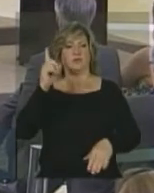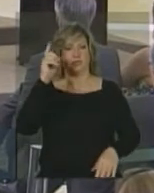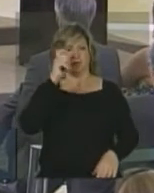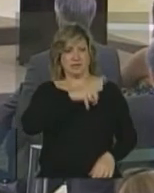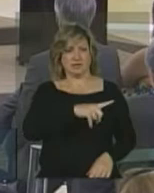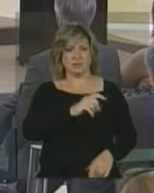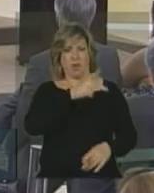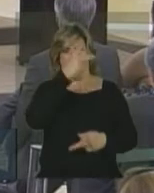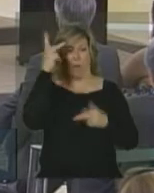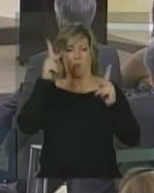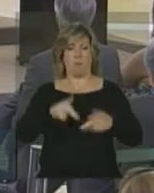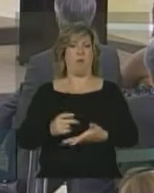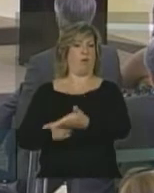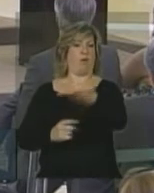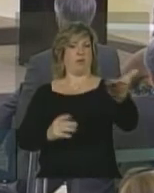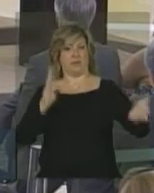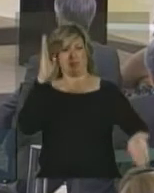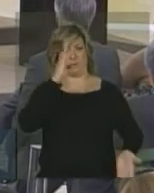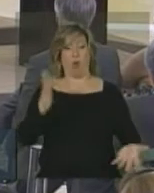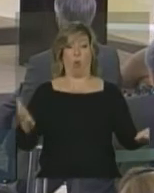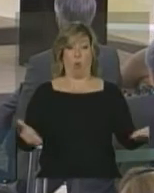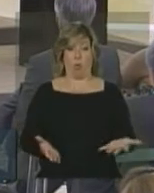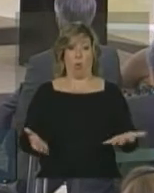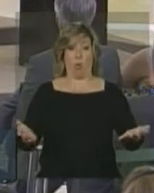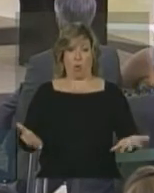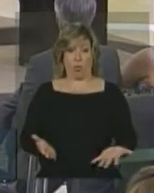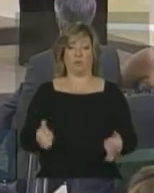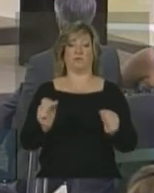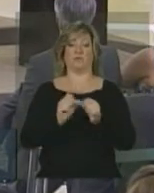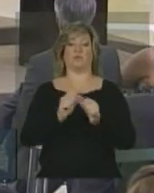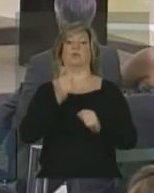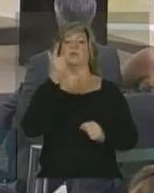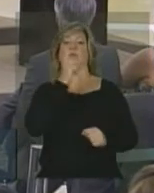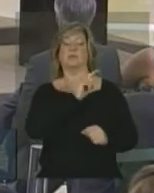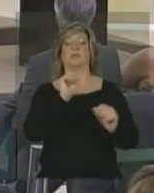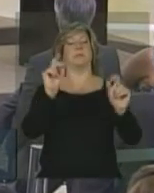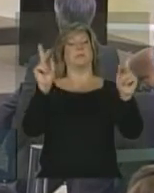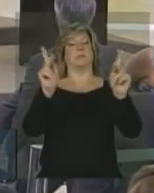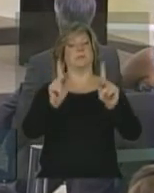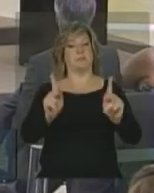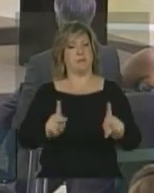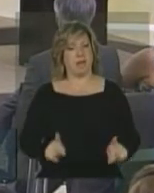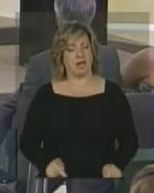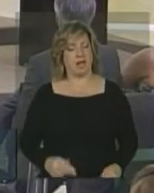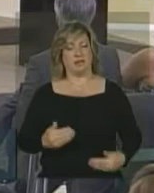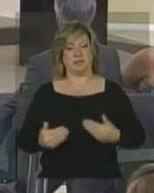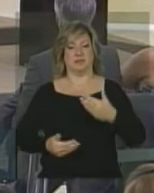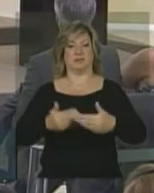que a sociedade brasileira, hoje, construiu, e pacificamente construiu,